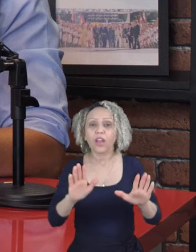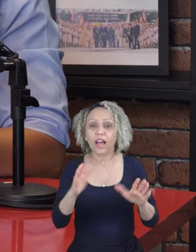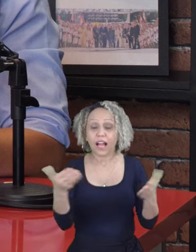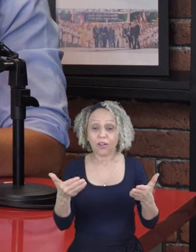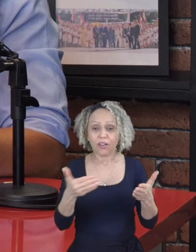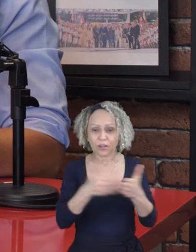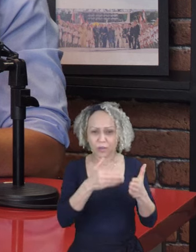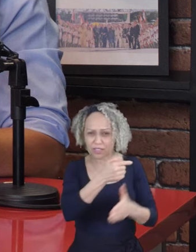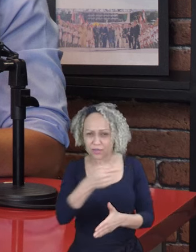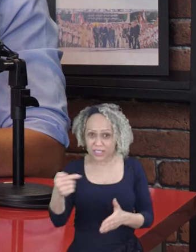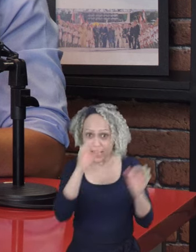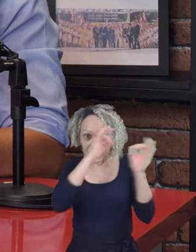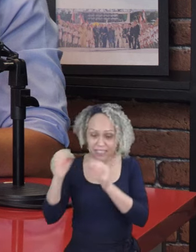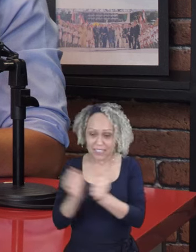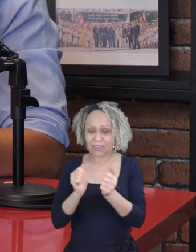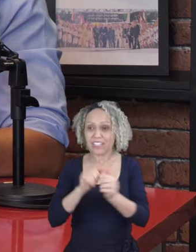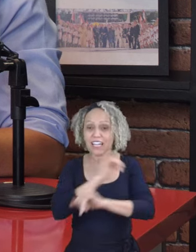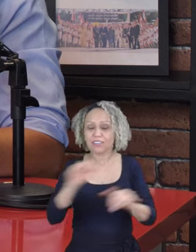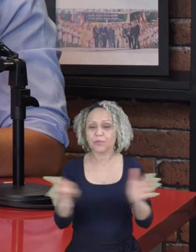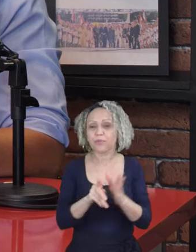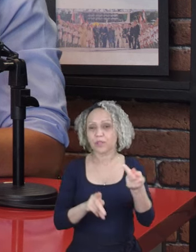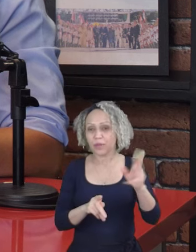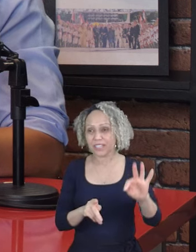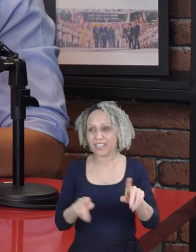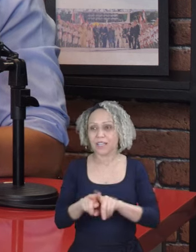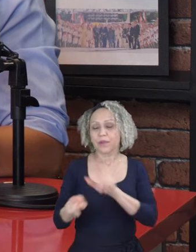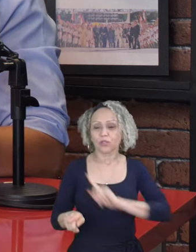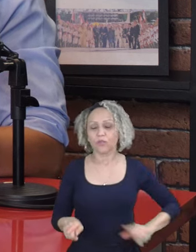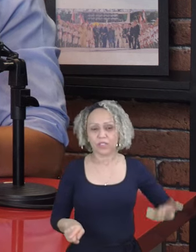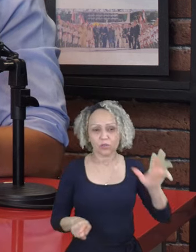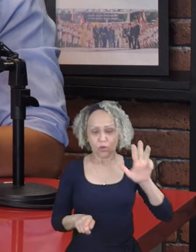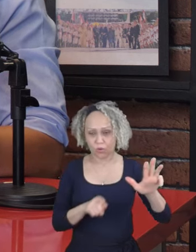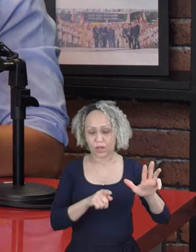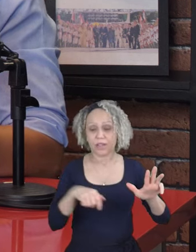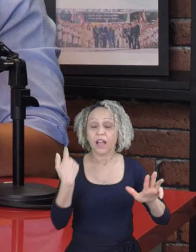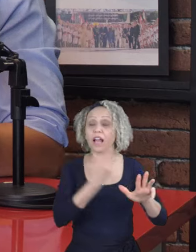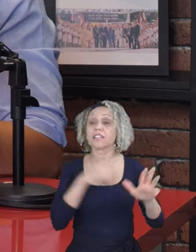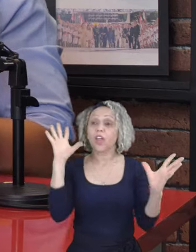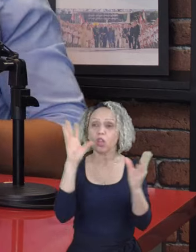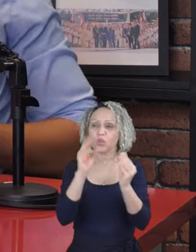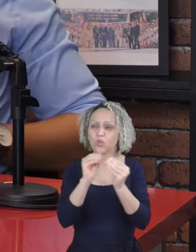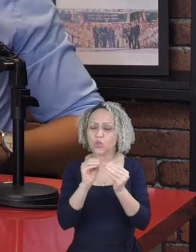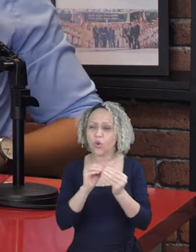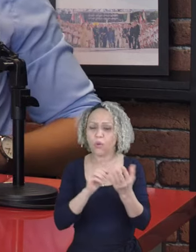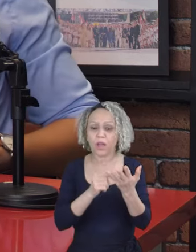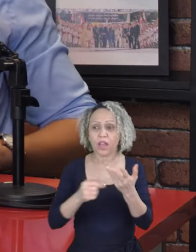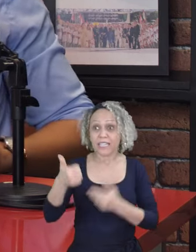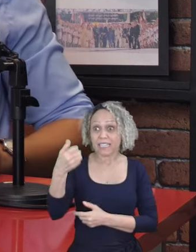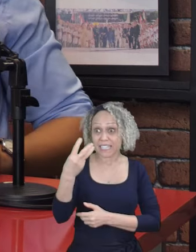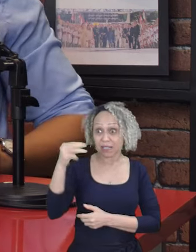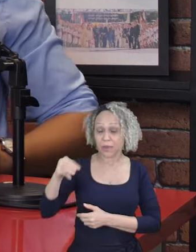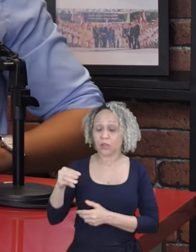Olá pra você que começa o seu fim de semana ligado aqui com a gente nas notícias do PT e do governo Lula. E aqui a gente resume pra você, nos